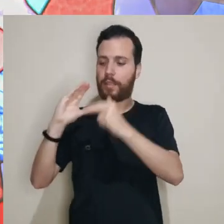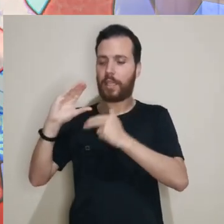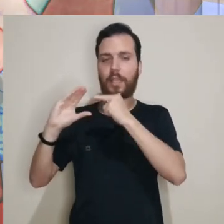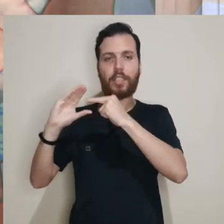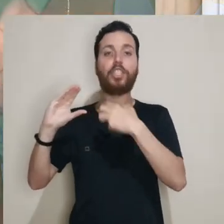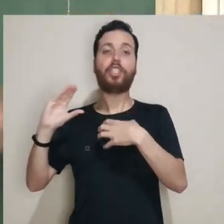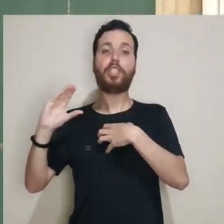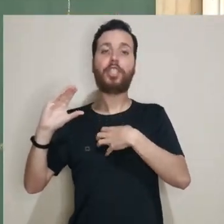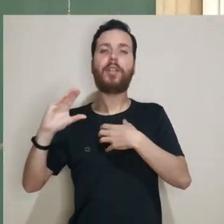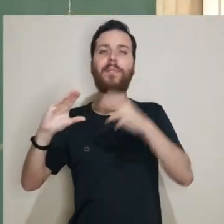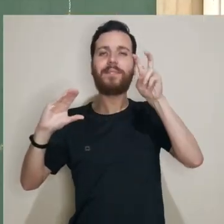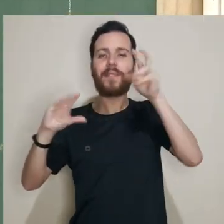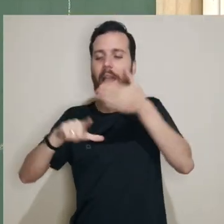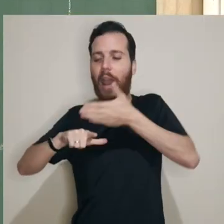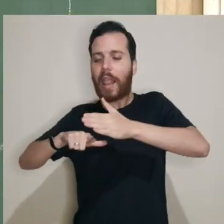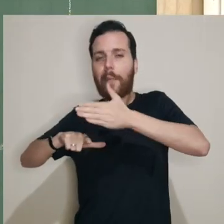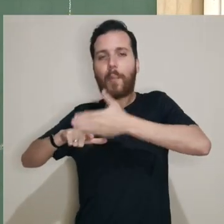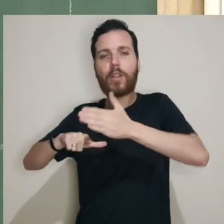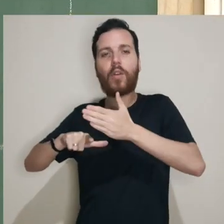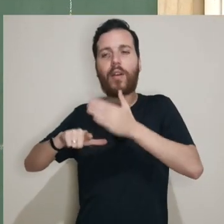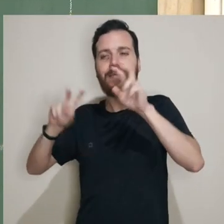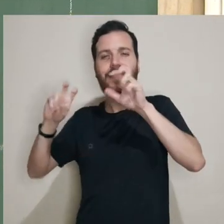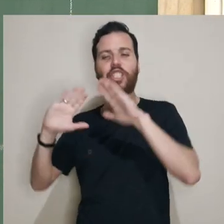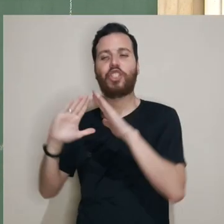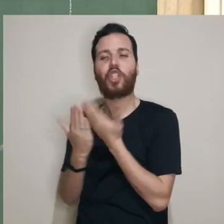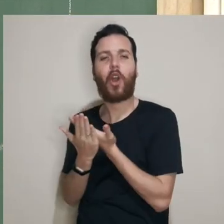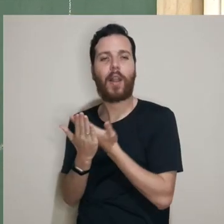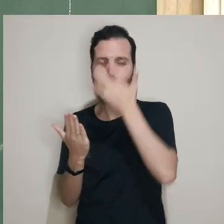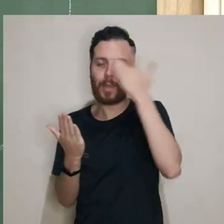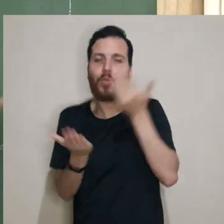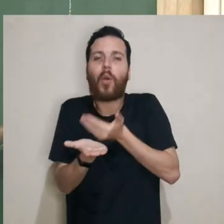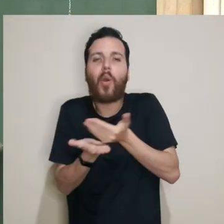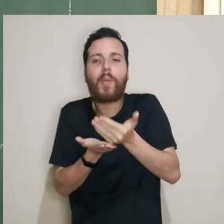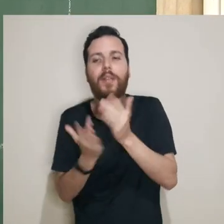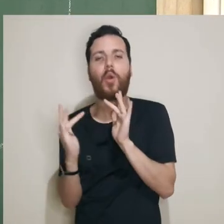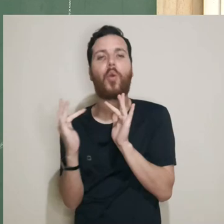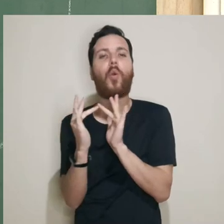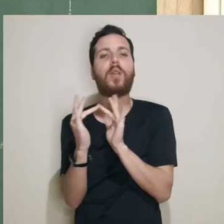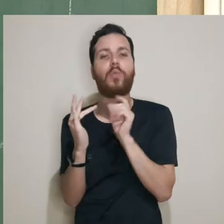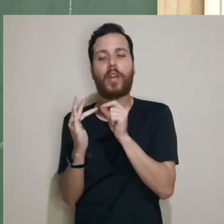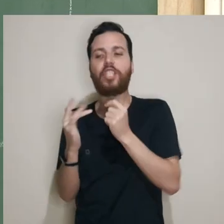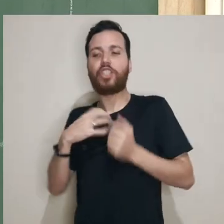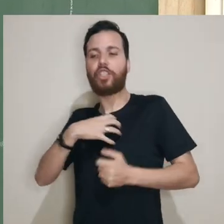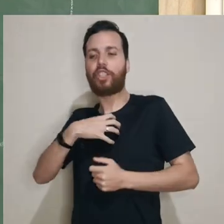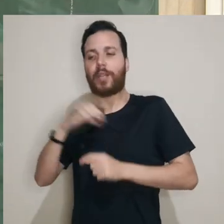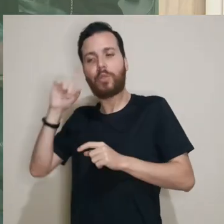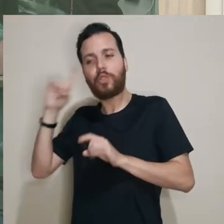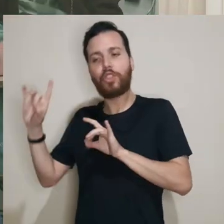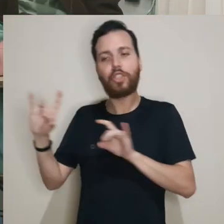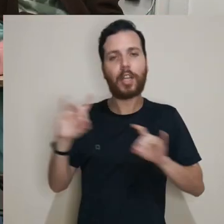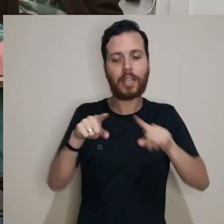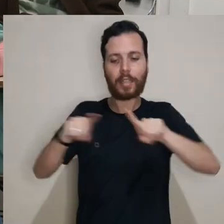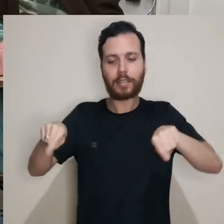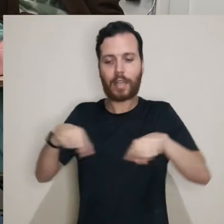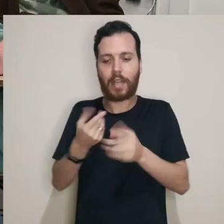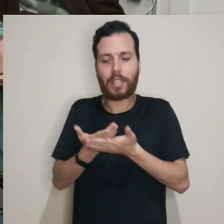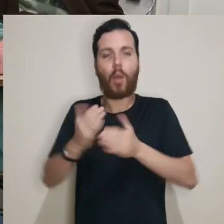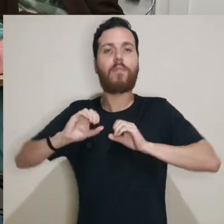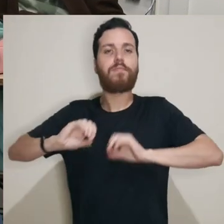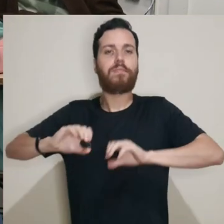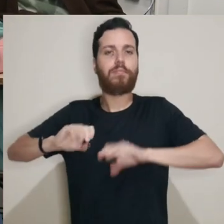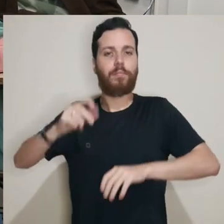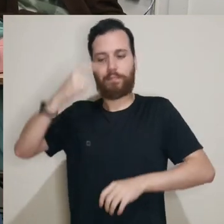também pensar no CELIM como esse laboratório escola em que as pessoas vão começar a ter contato com